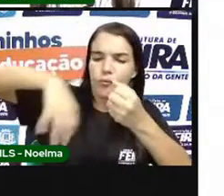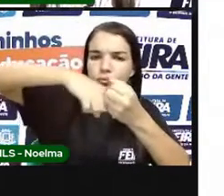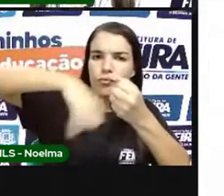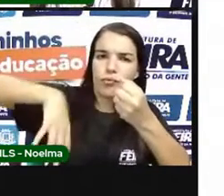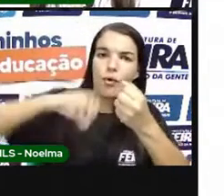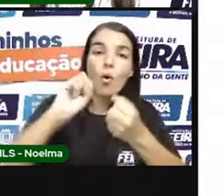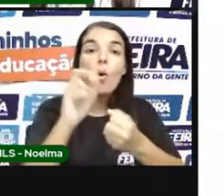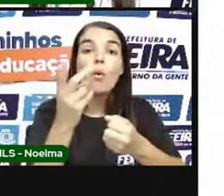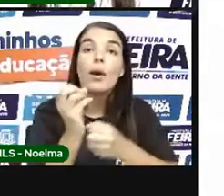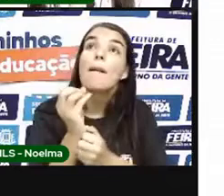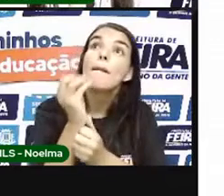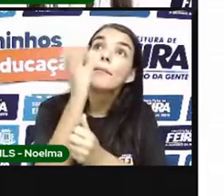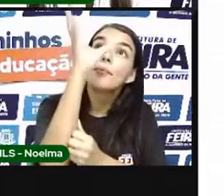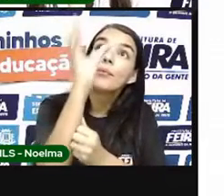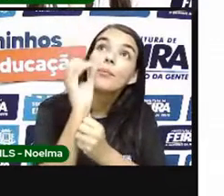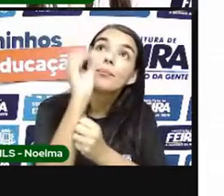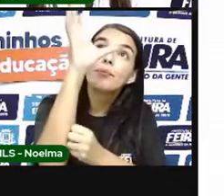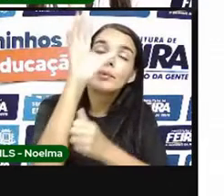também Que liberam, né?